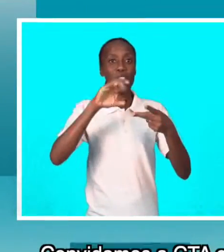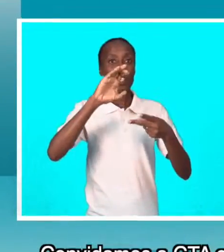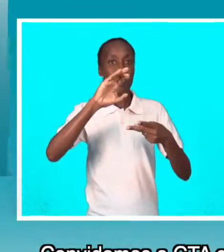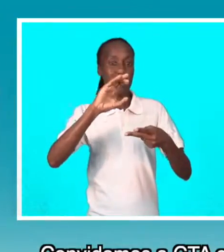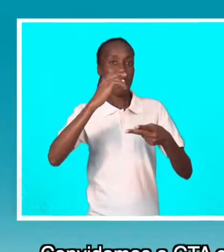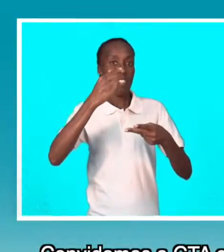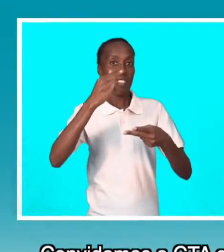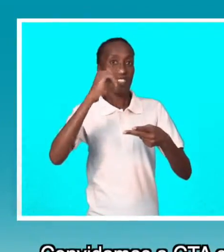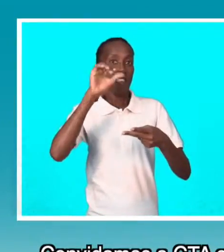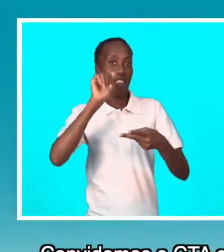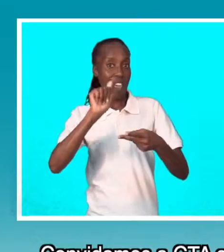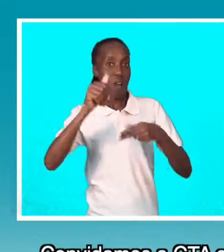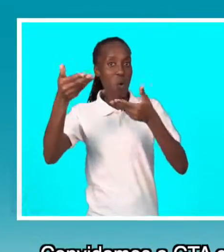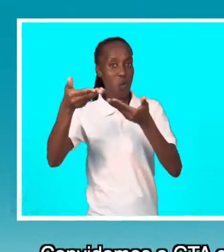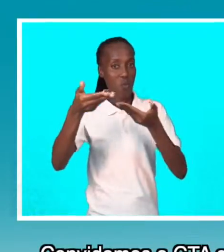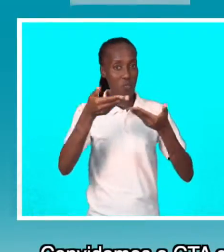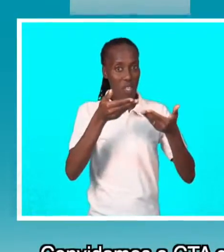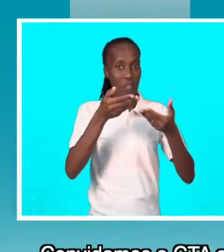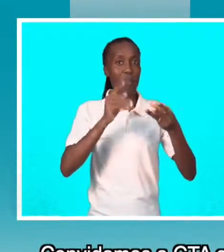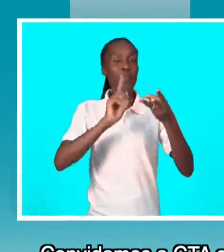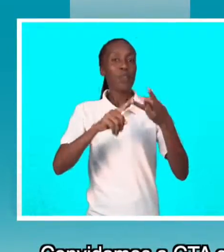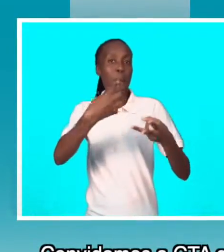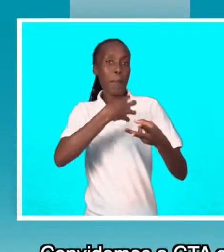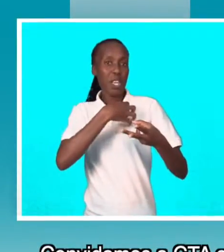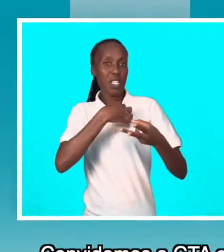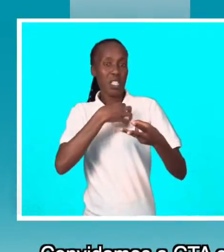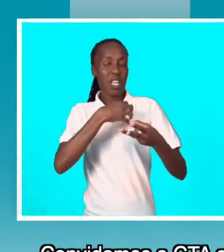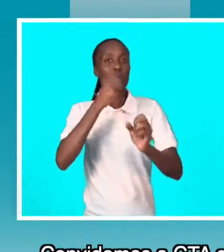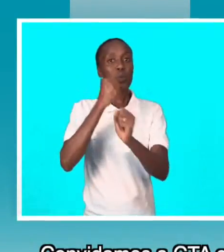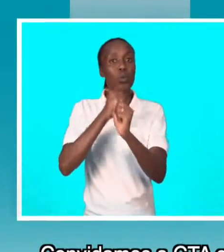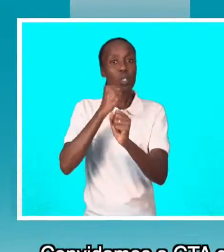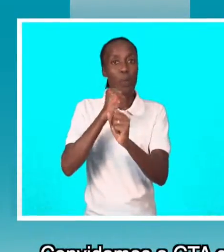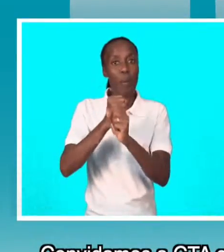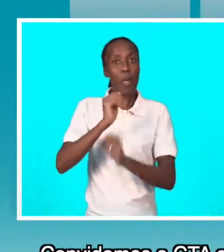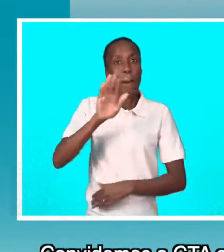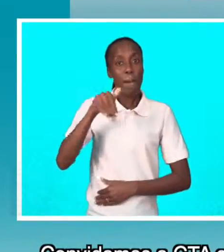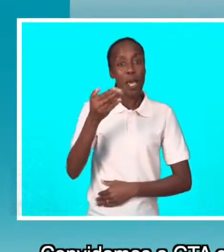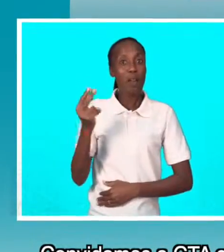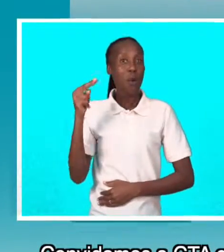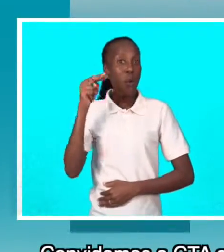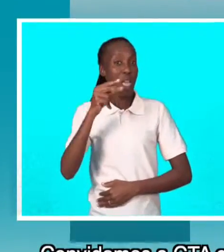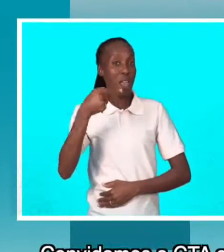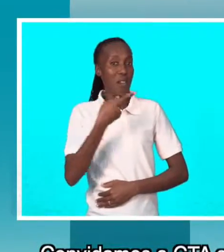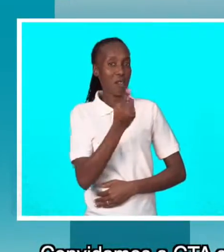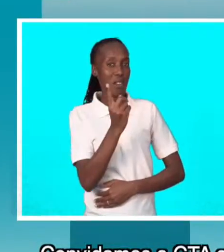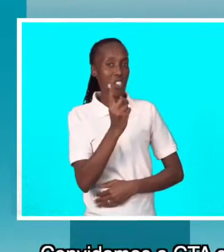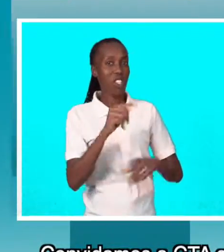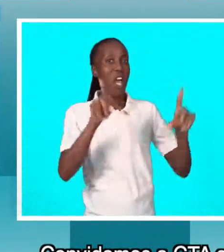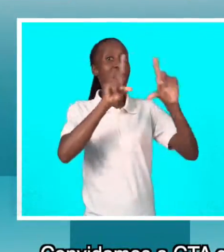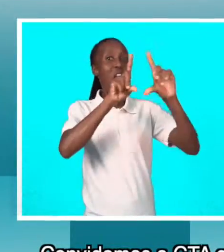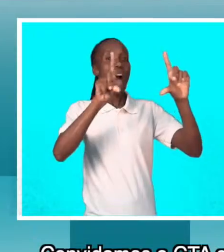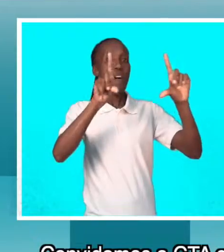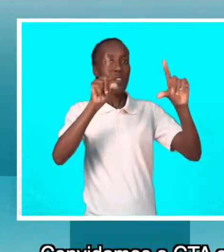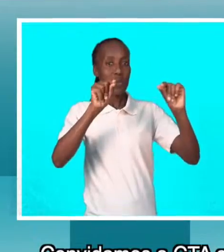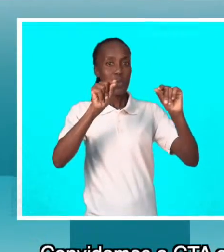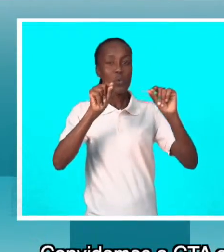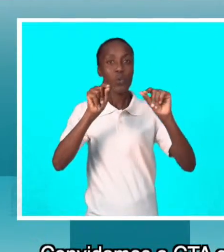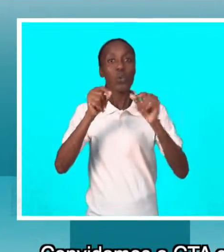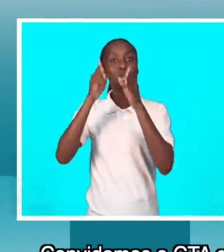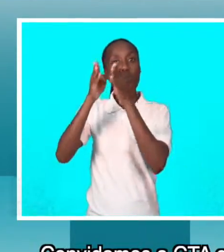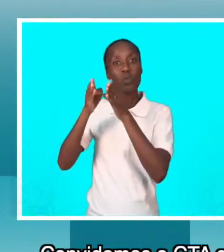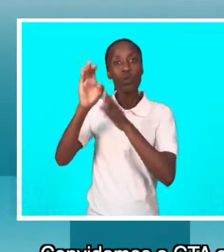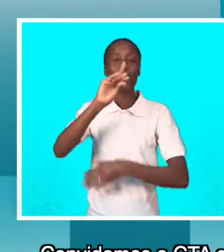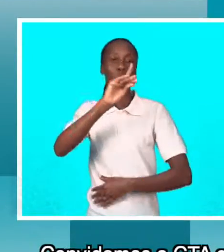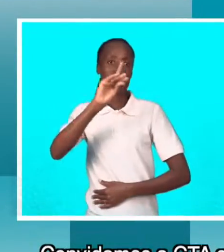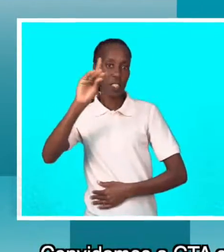com a CTA, aliás, convidamos aqui a CTA, Ministro de Trabalho, para olharmos esta componente, a